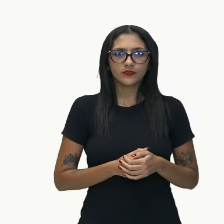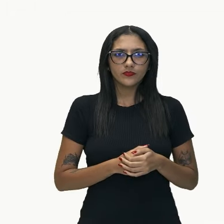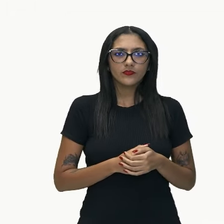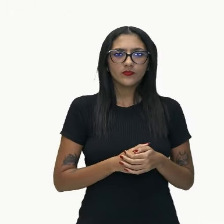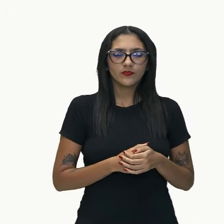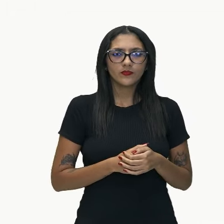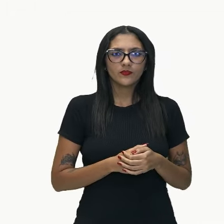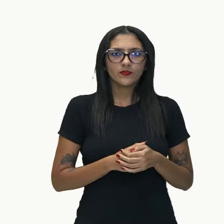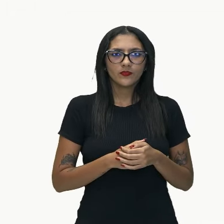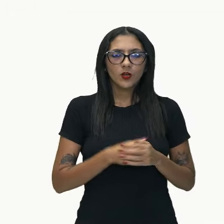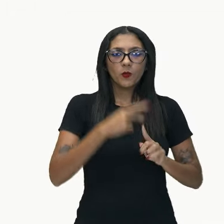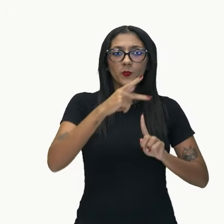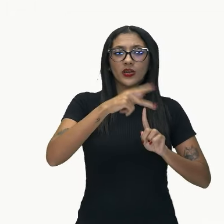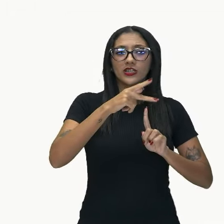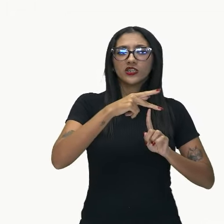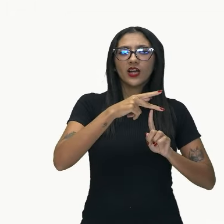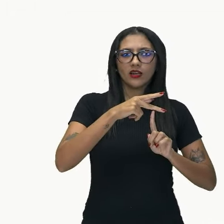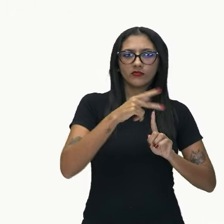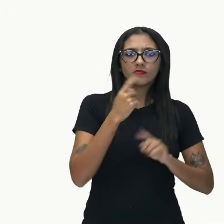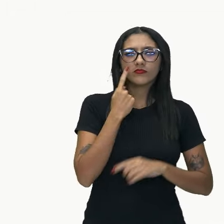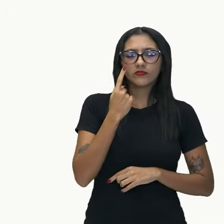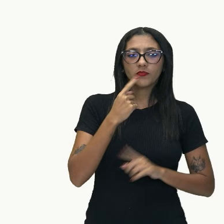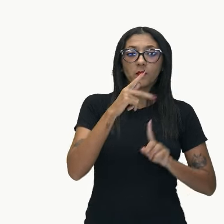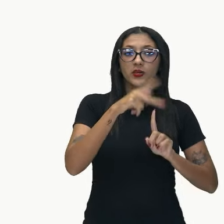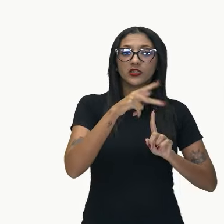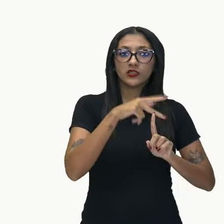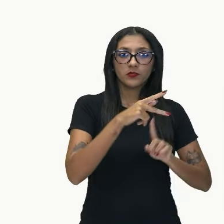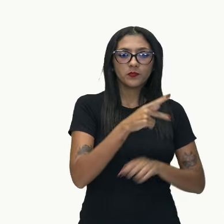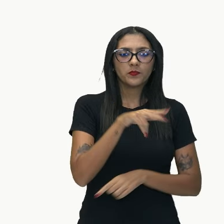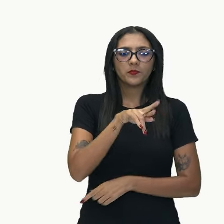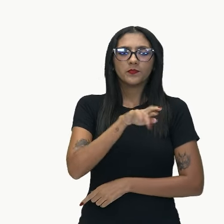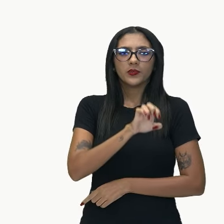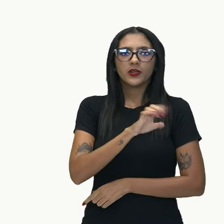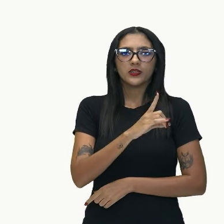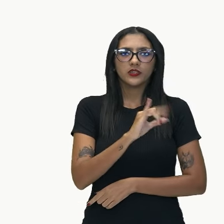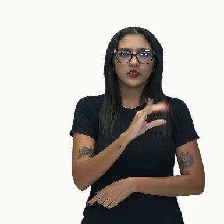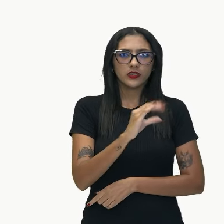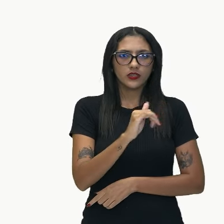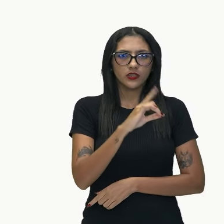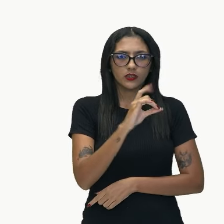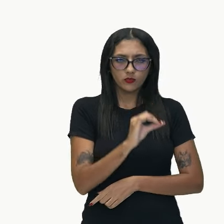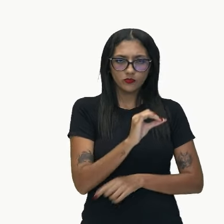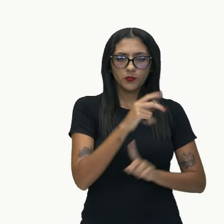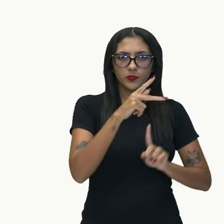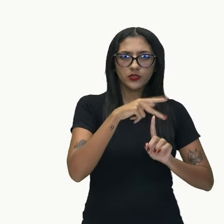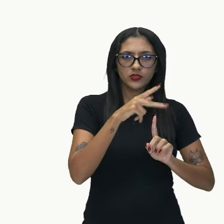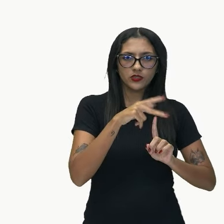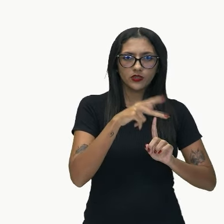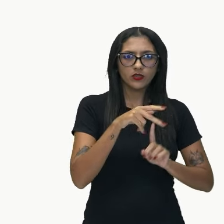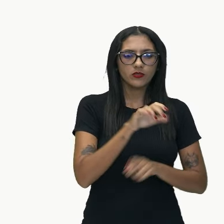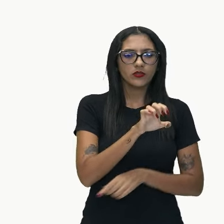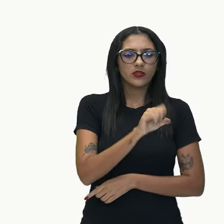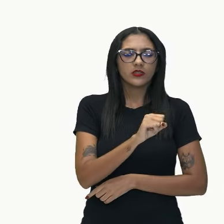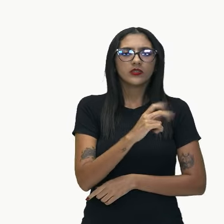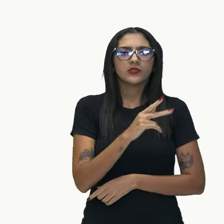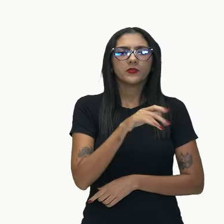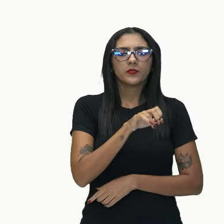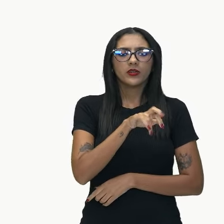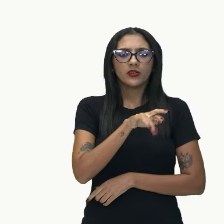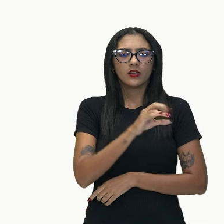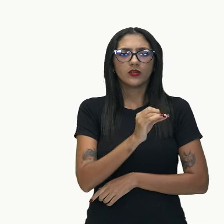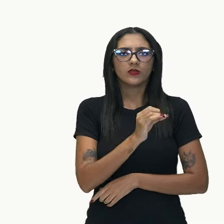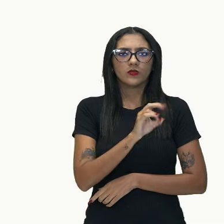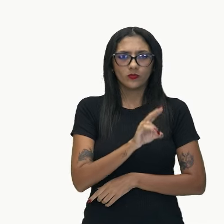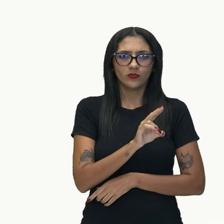esperou, predicadozinho aqui. Aí agora nota o seguinte, gente, esse meu